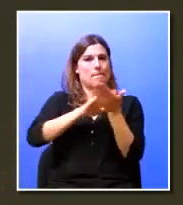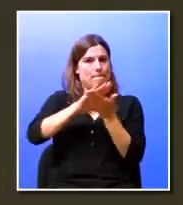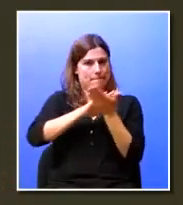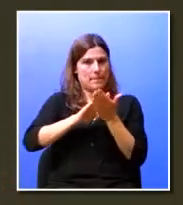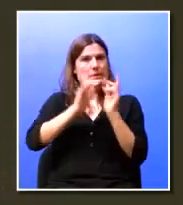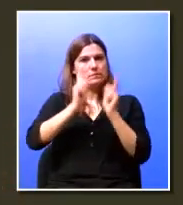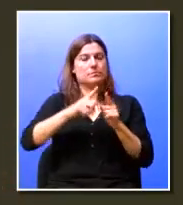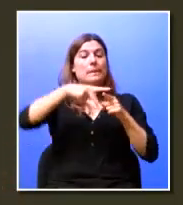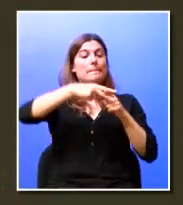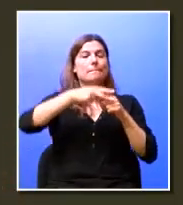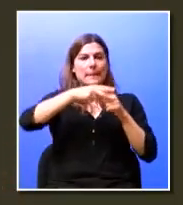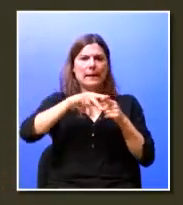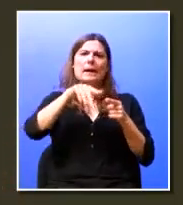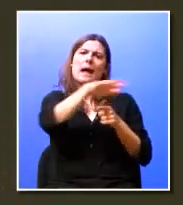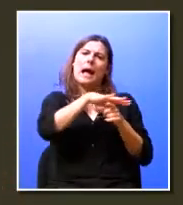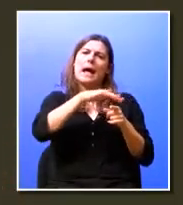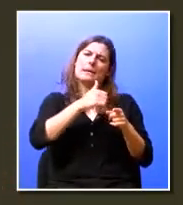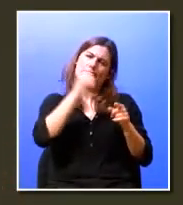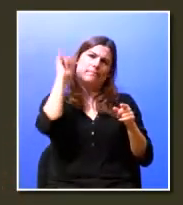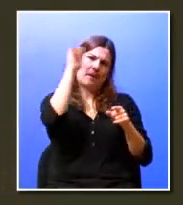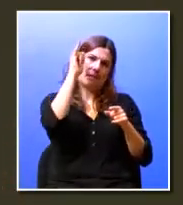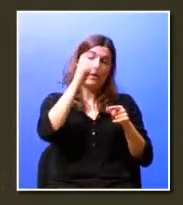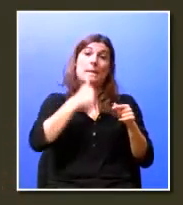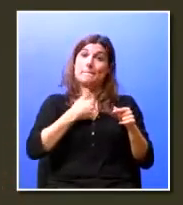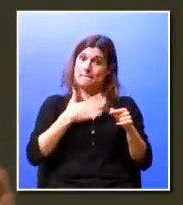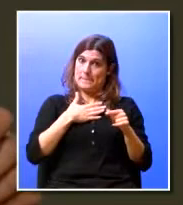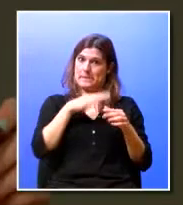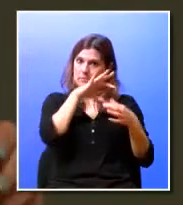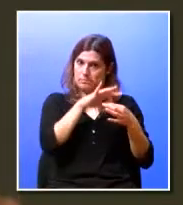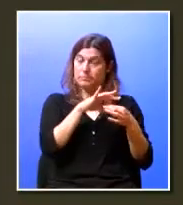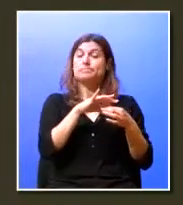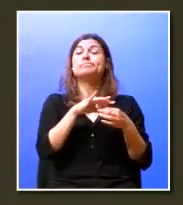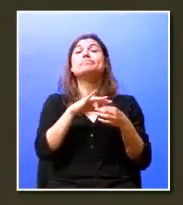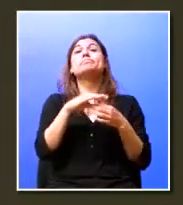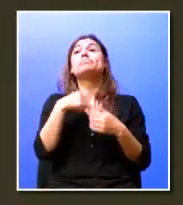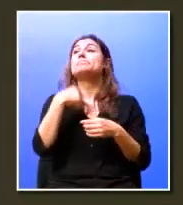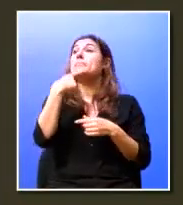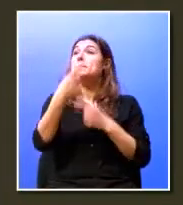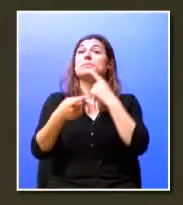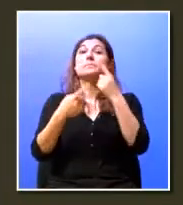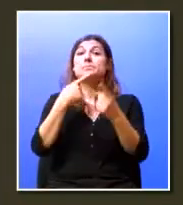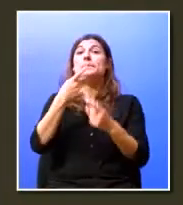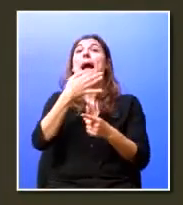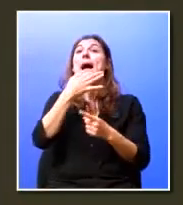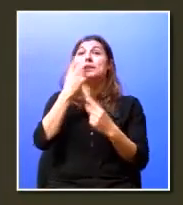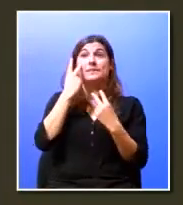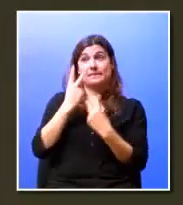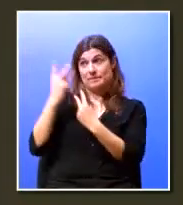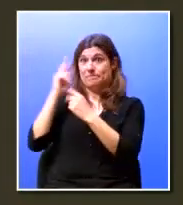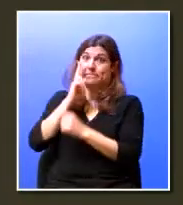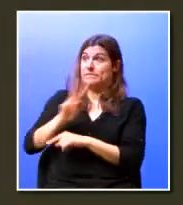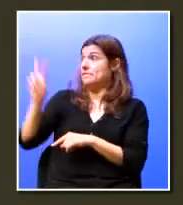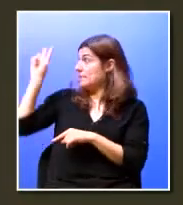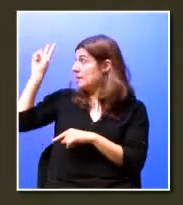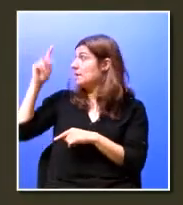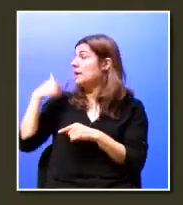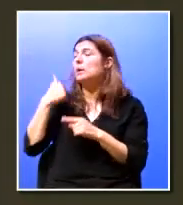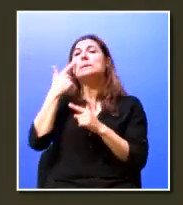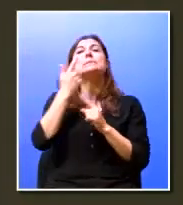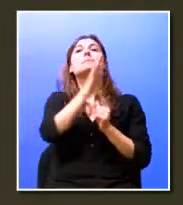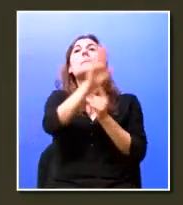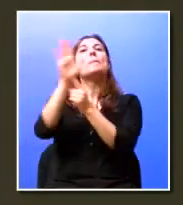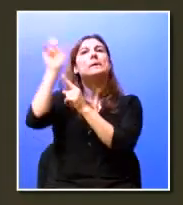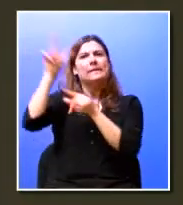mecânicos de avião na empresa. Melhor do que falar, diz-se que é ver, eu vou mostrar-vos